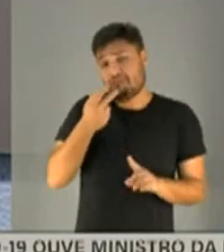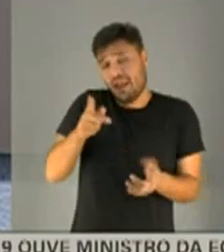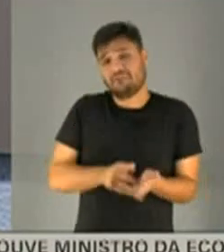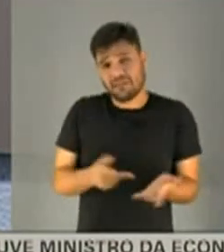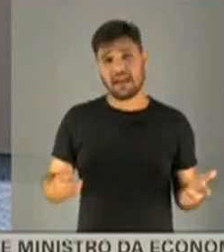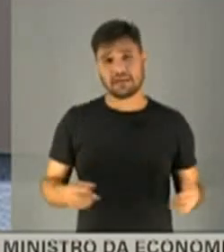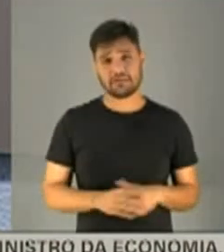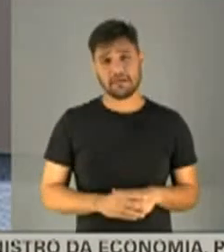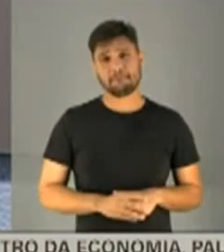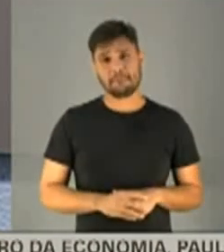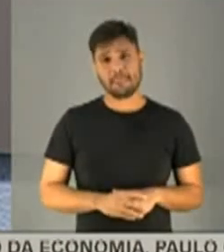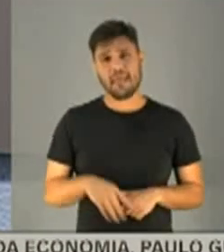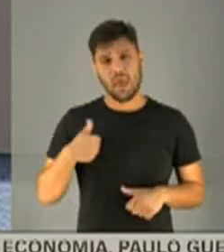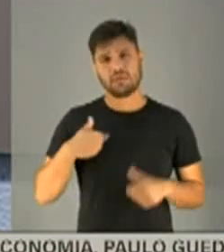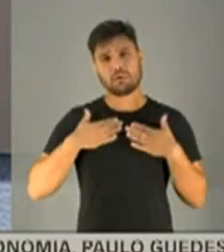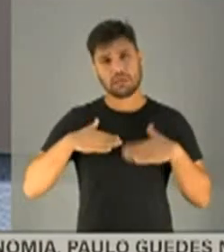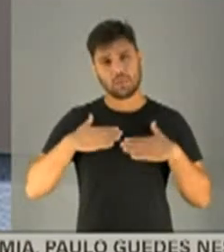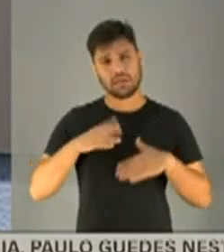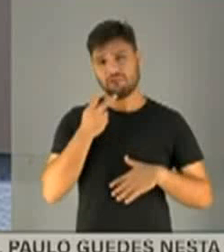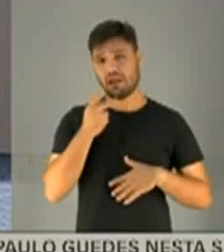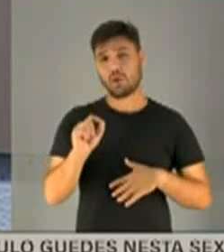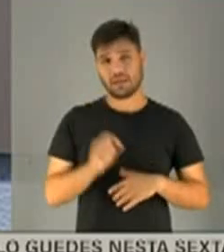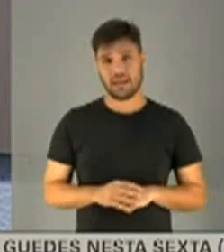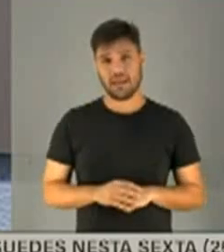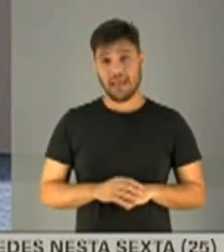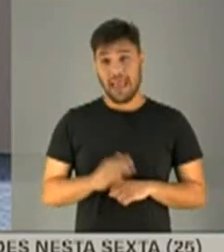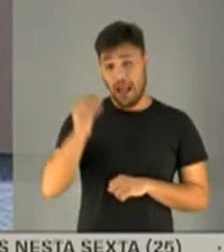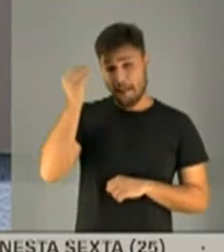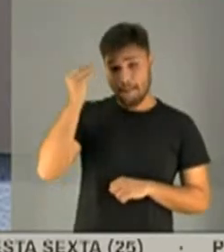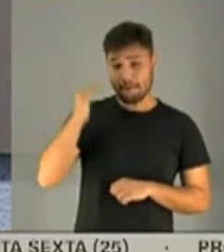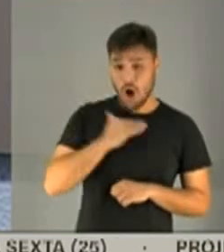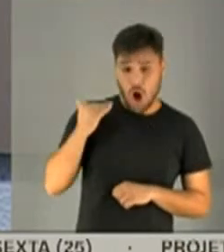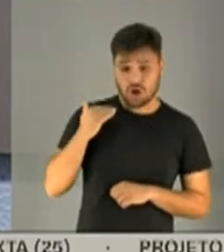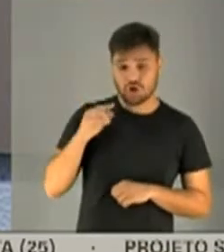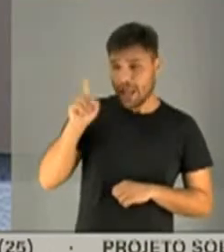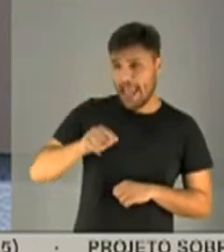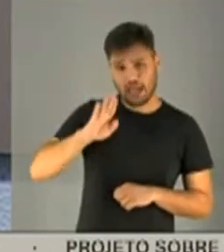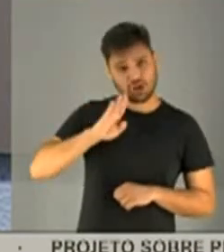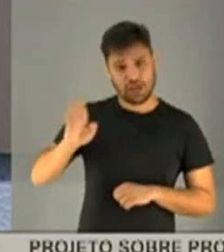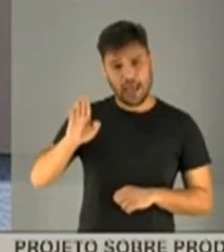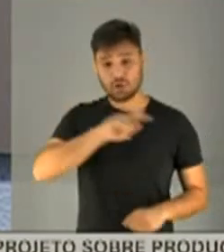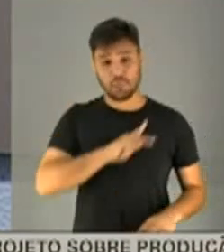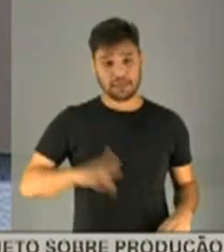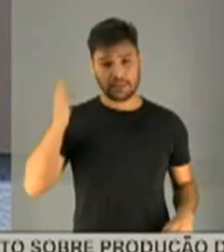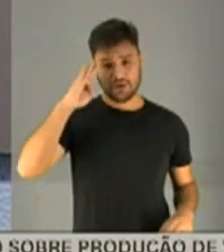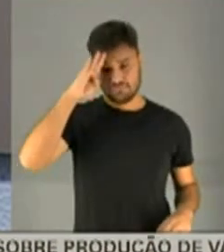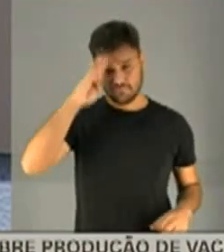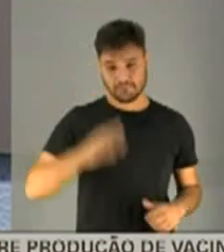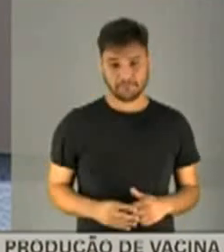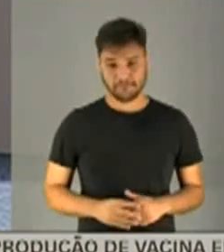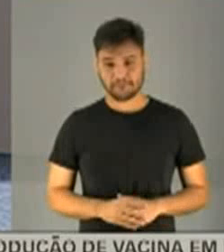do mundo, que eu tenho muito mais tranquilidade em dizer que um pedaço dessas mortes é a responsabilidade direta do presidente da República.